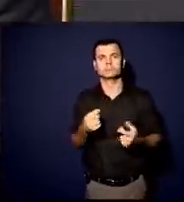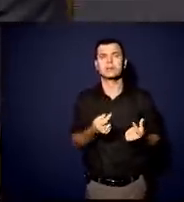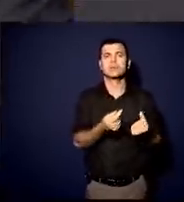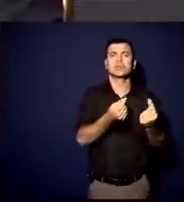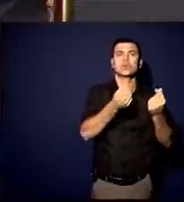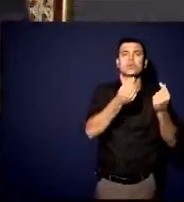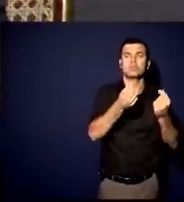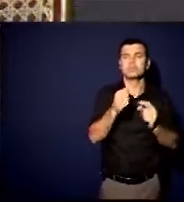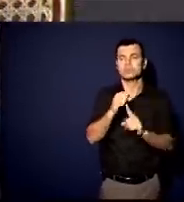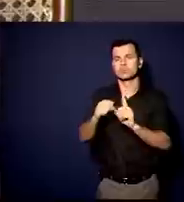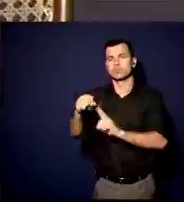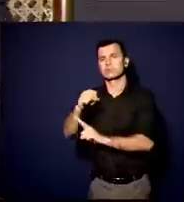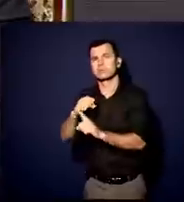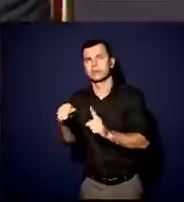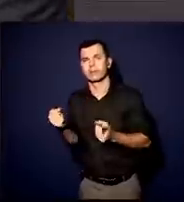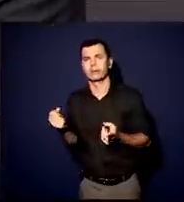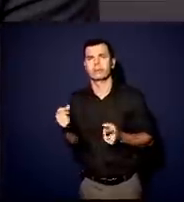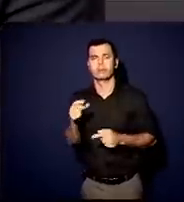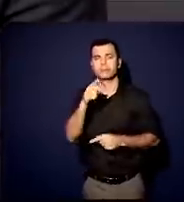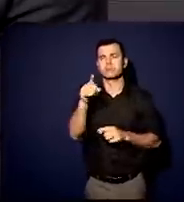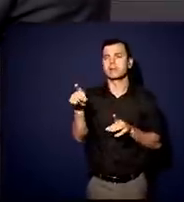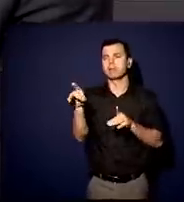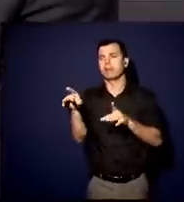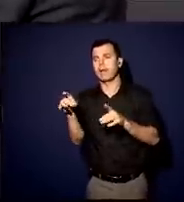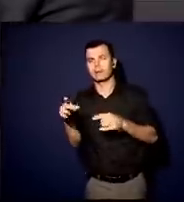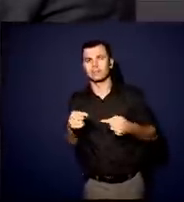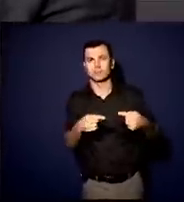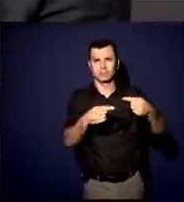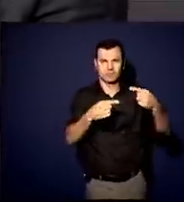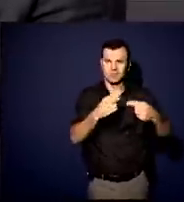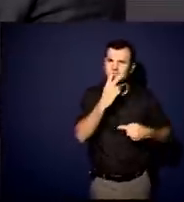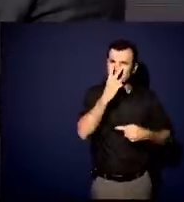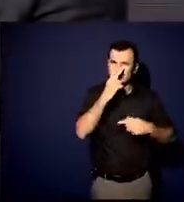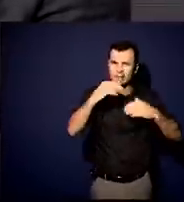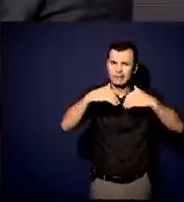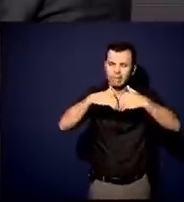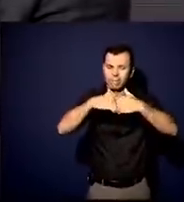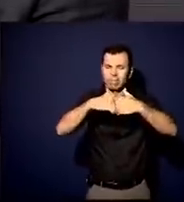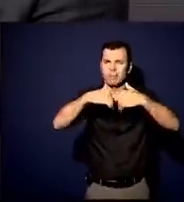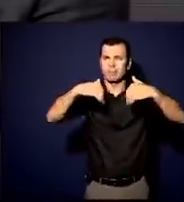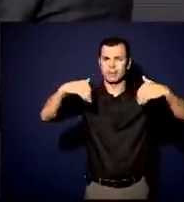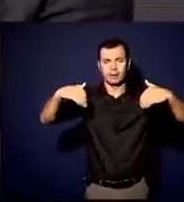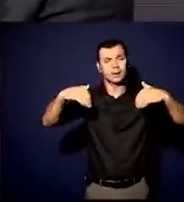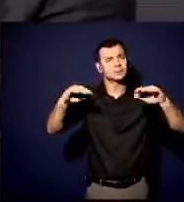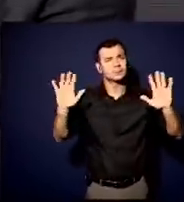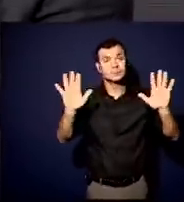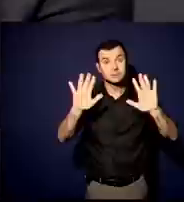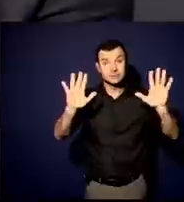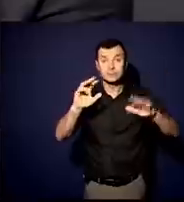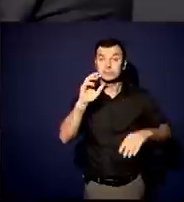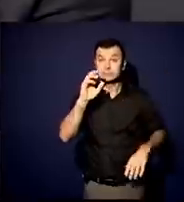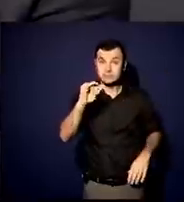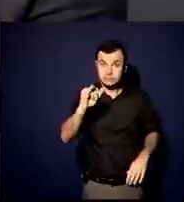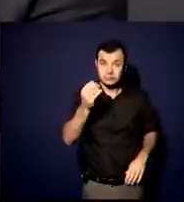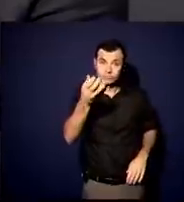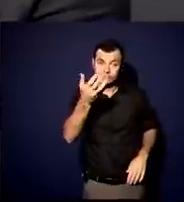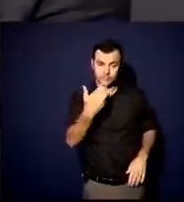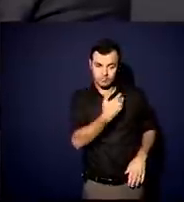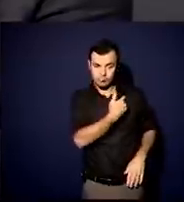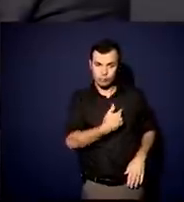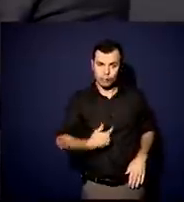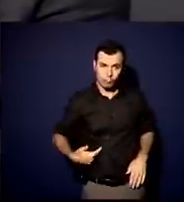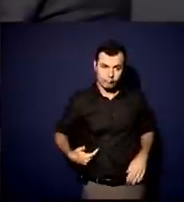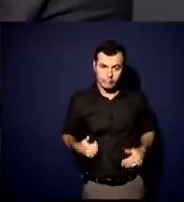social, é técnico ou é político, tem que parar com essa dicotomia, é fundamental, se você quer fazer um governo verdadeiramente ousado,